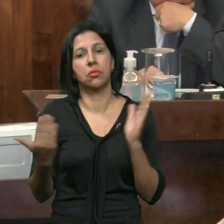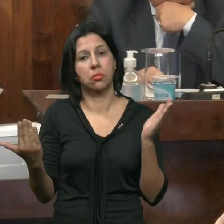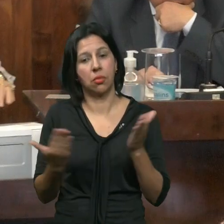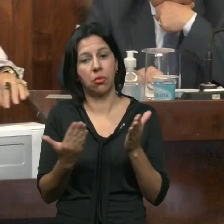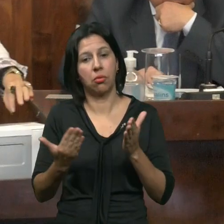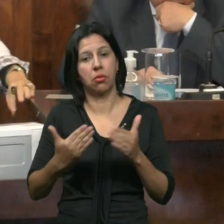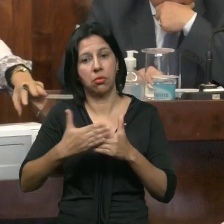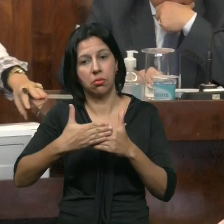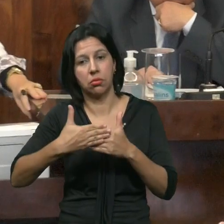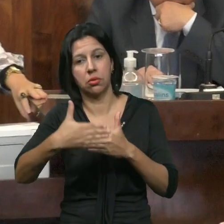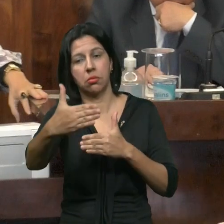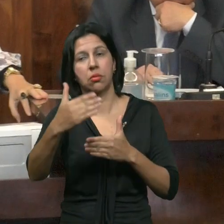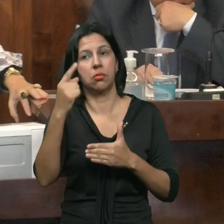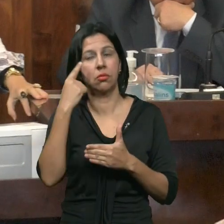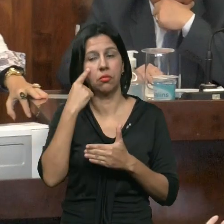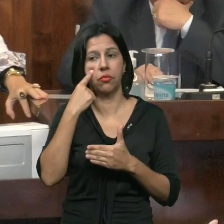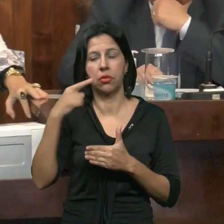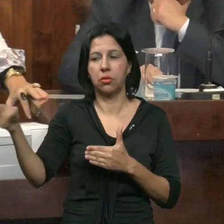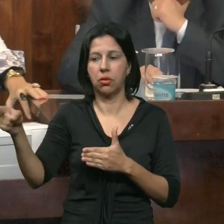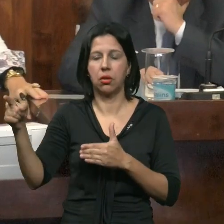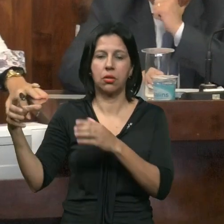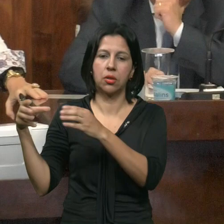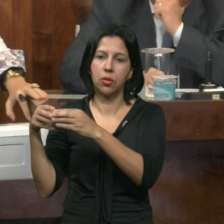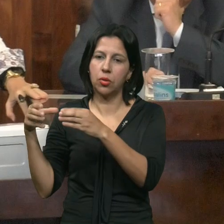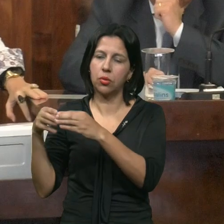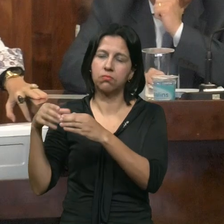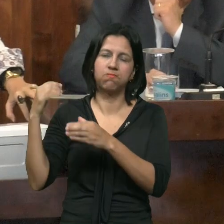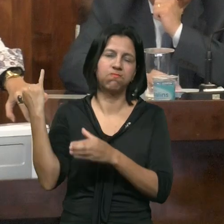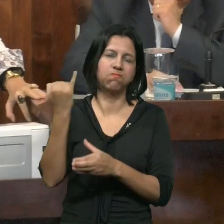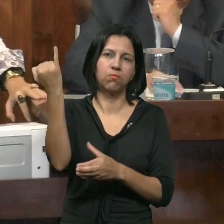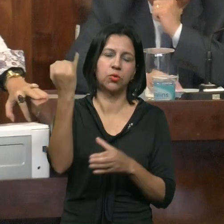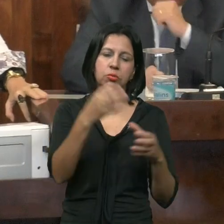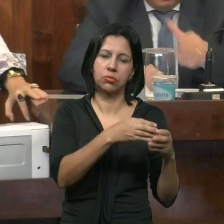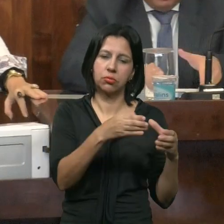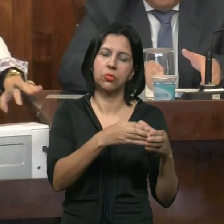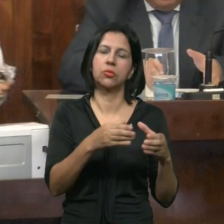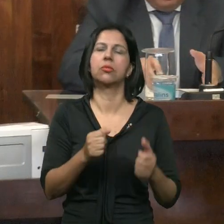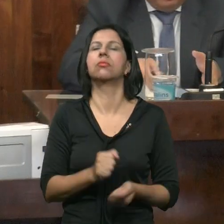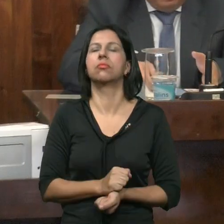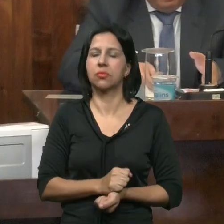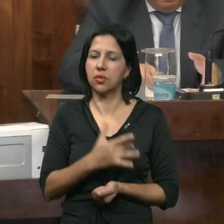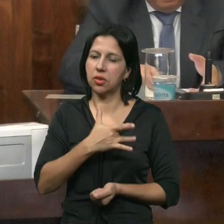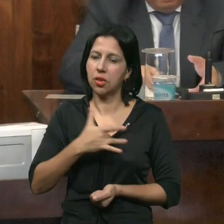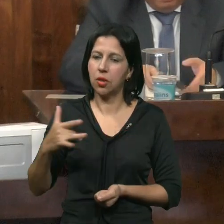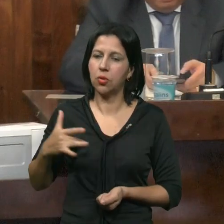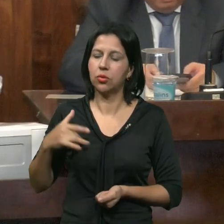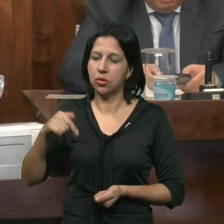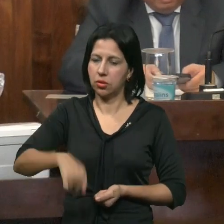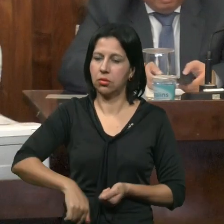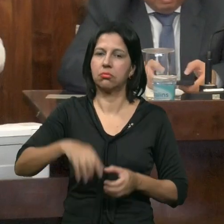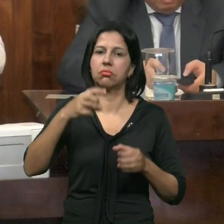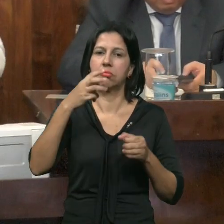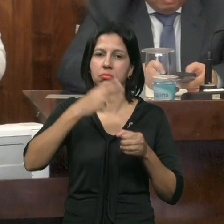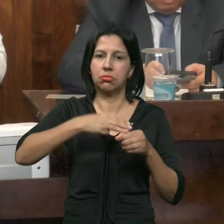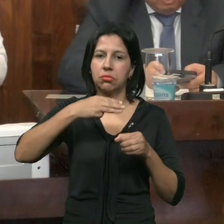Essa Essa categoria Que tanto faz Pela saúde Da nossa cidade Obviamente